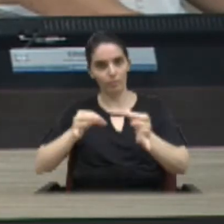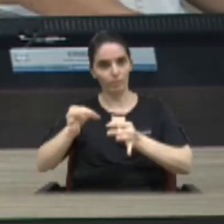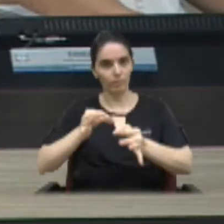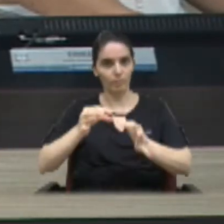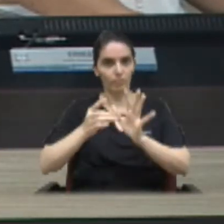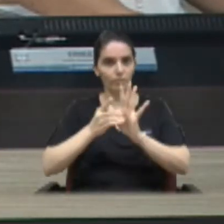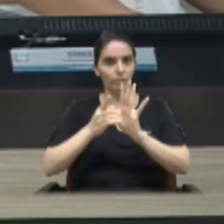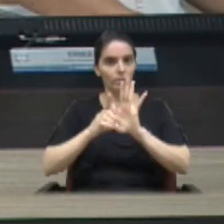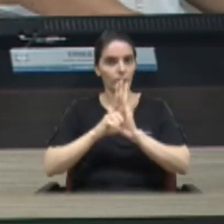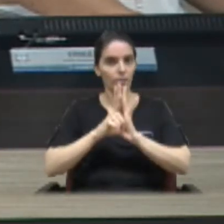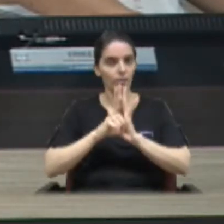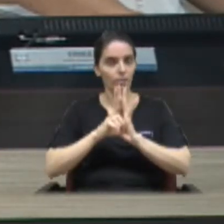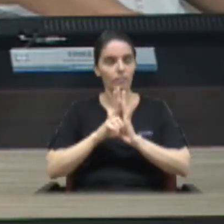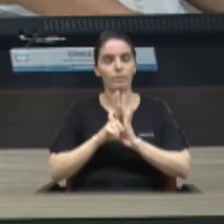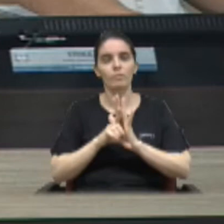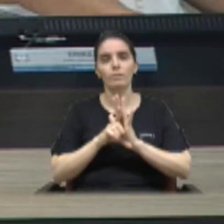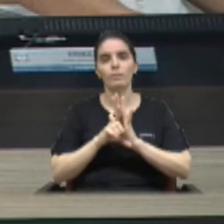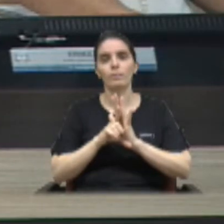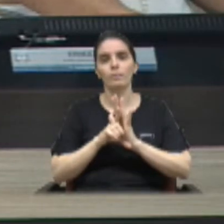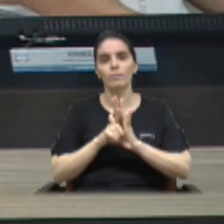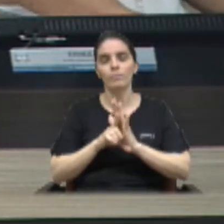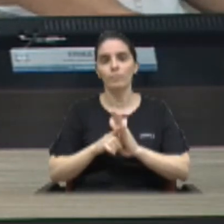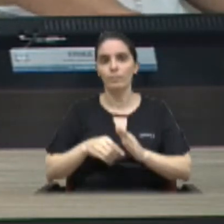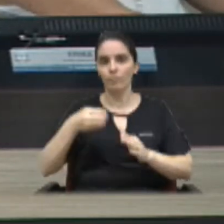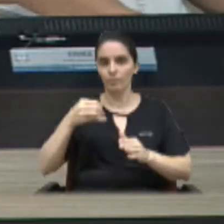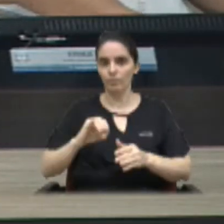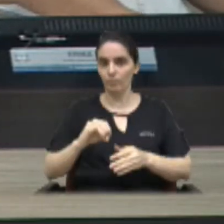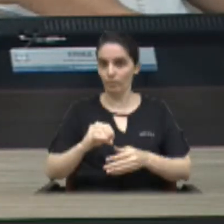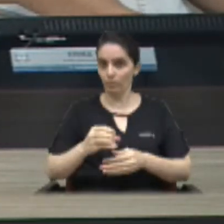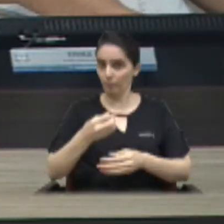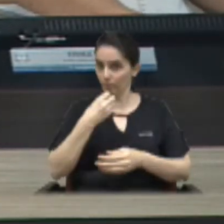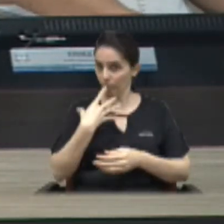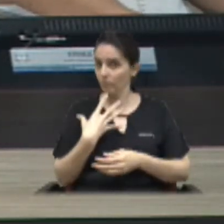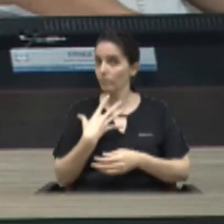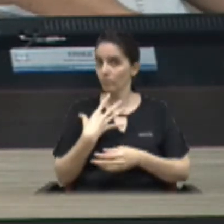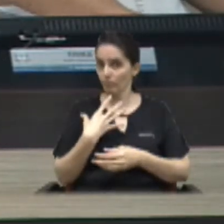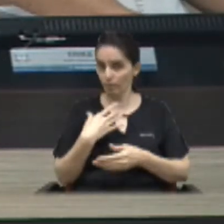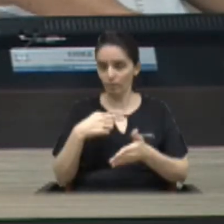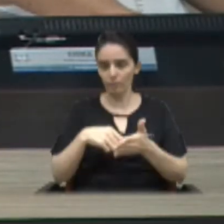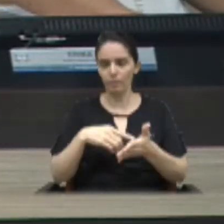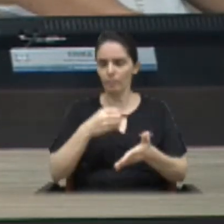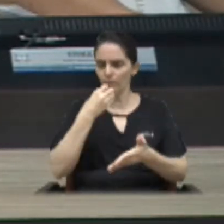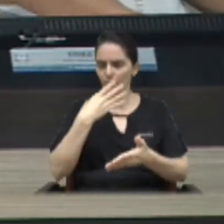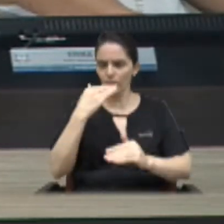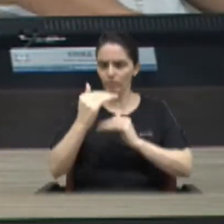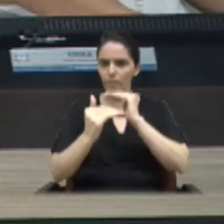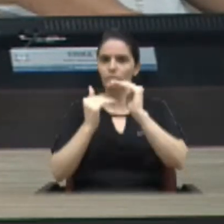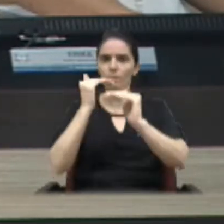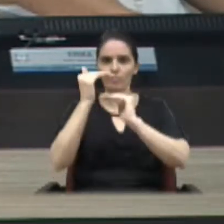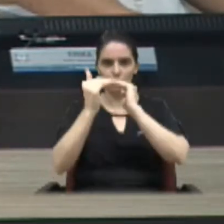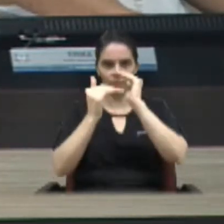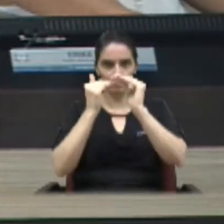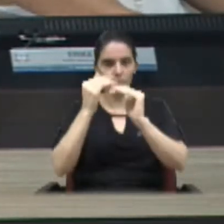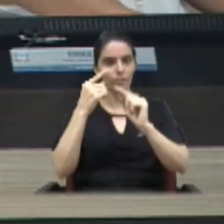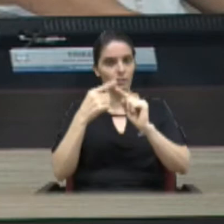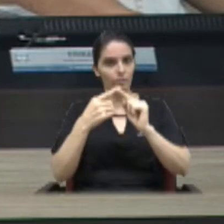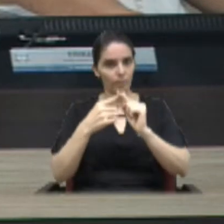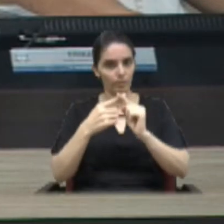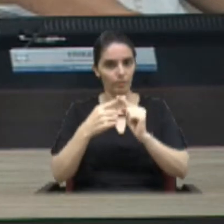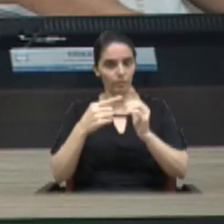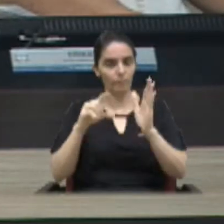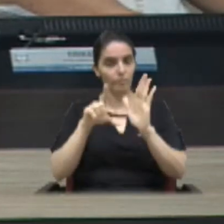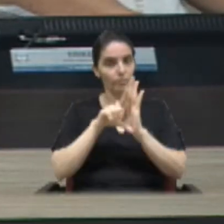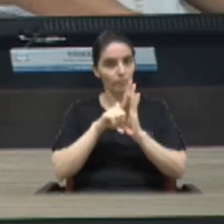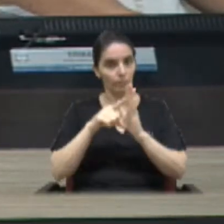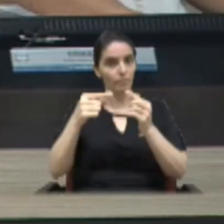decreto legislativo em epígrafe e salvo o melhor juízo a matéria pode prosperar sendo constitucional e